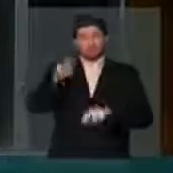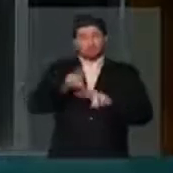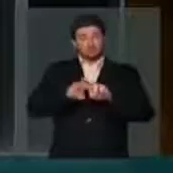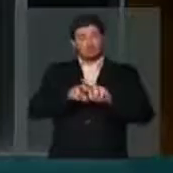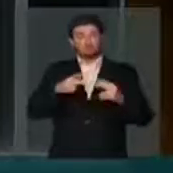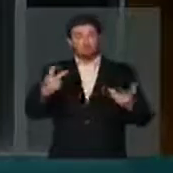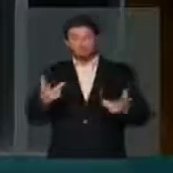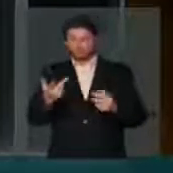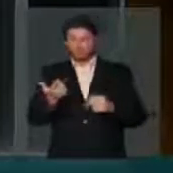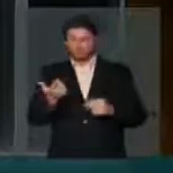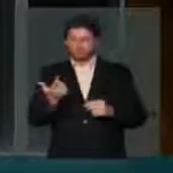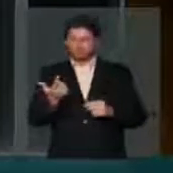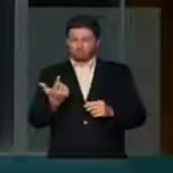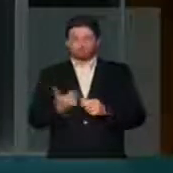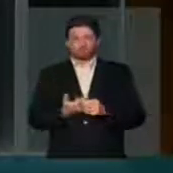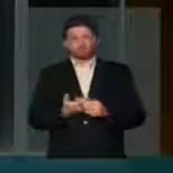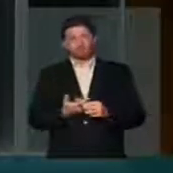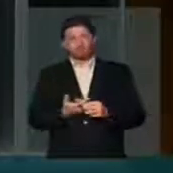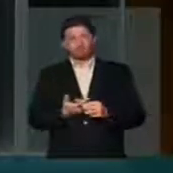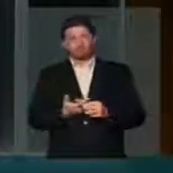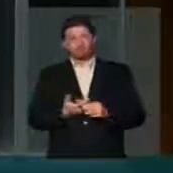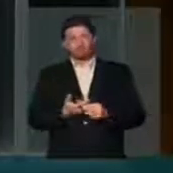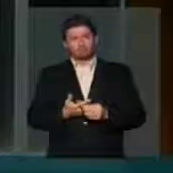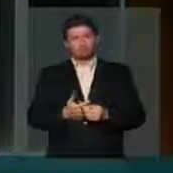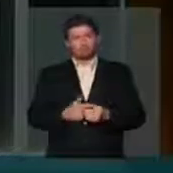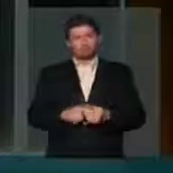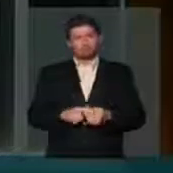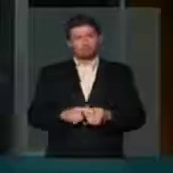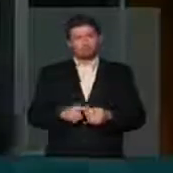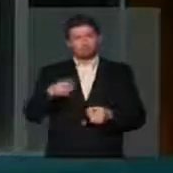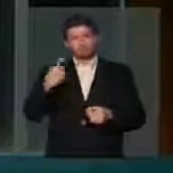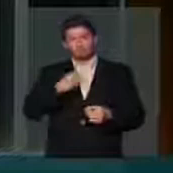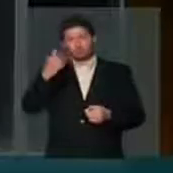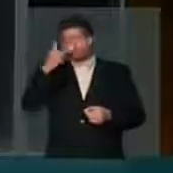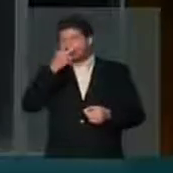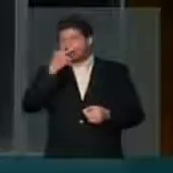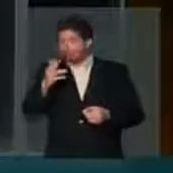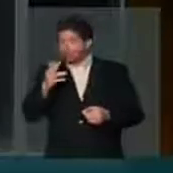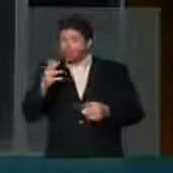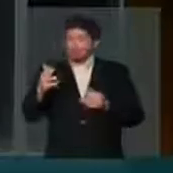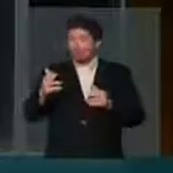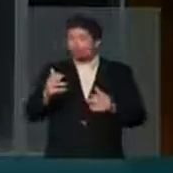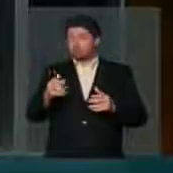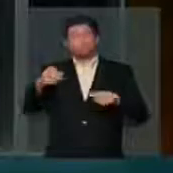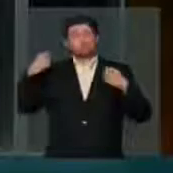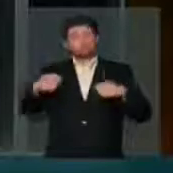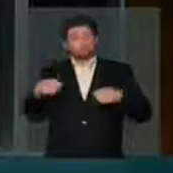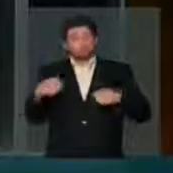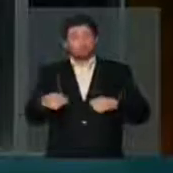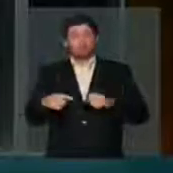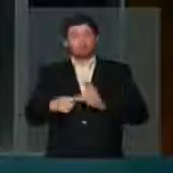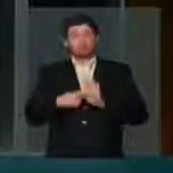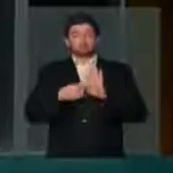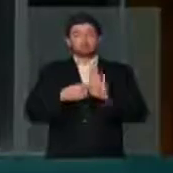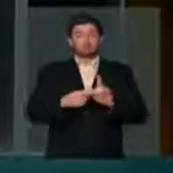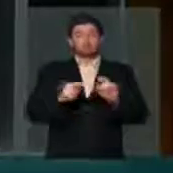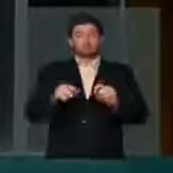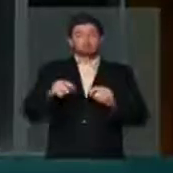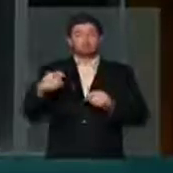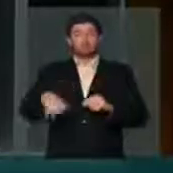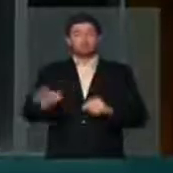Por isso, senhor presidente, nós entendemos que é preciso mostrar que é